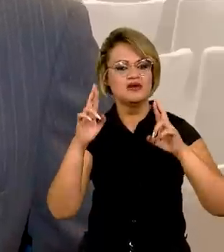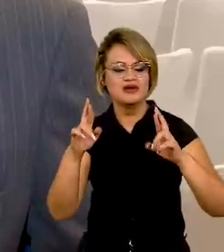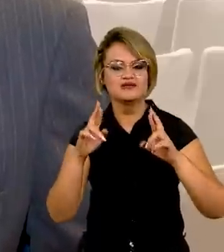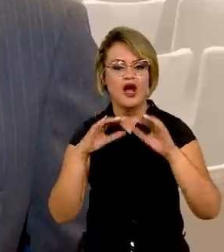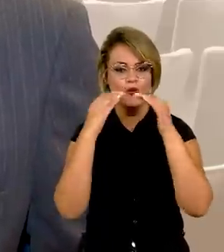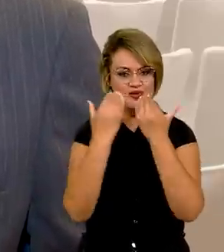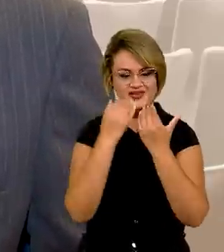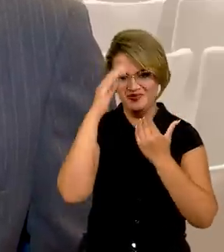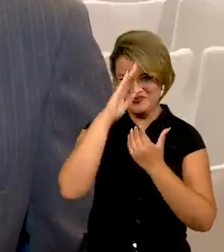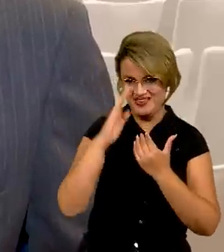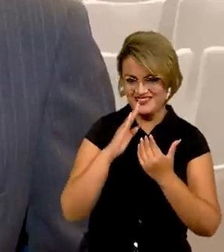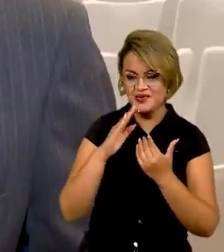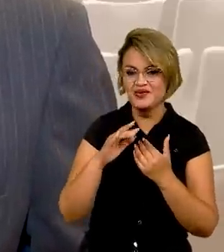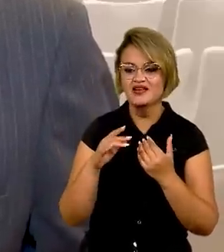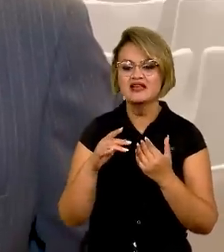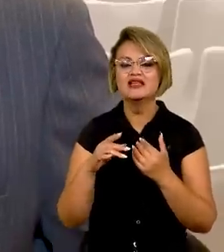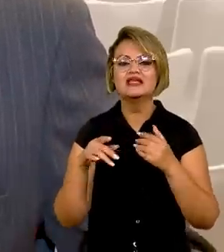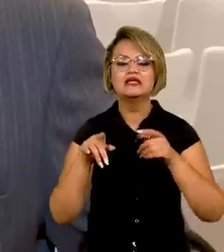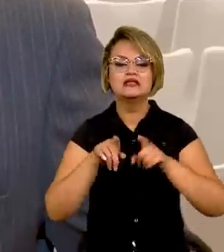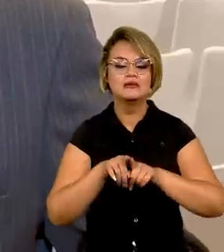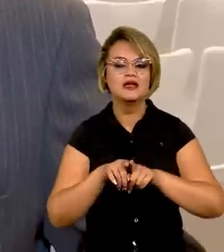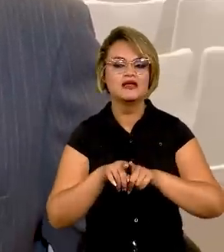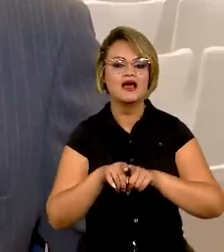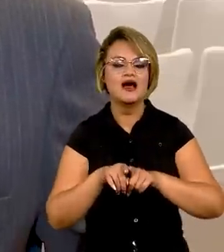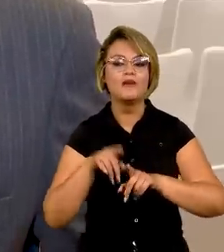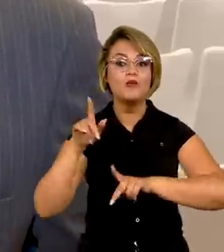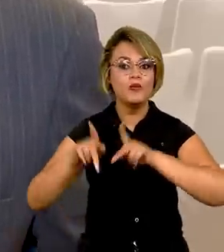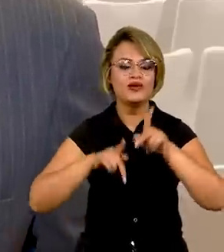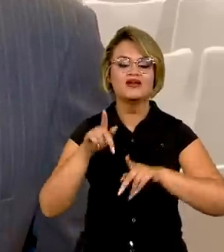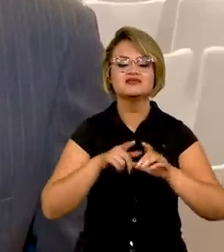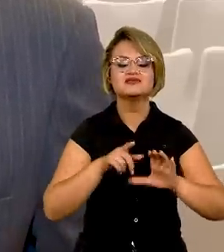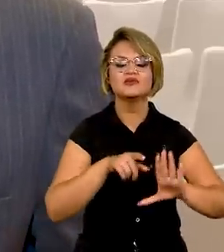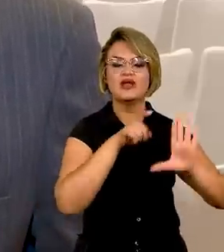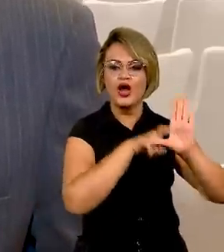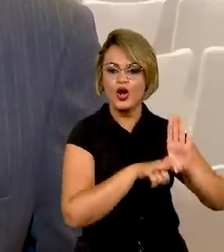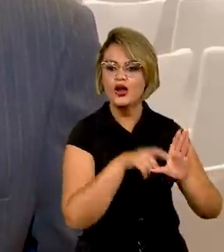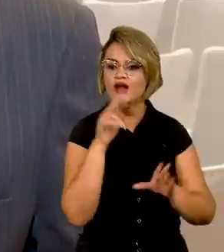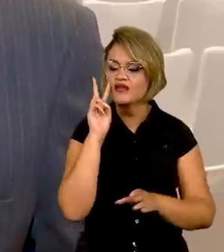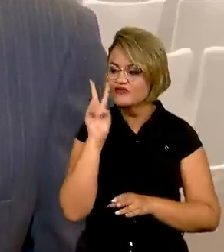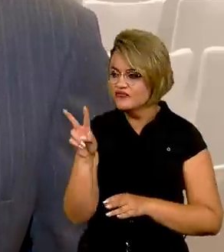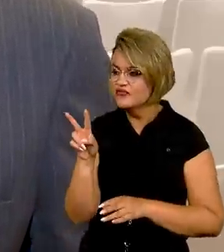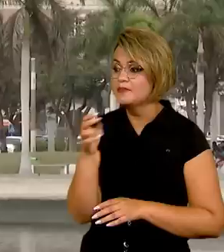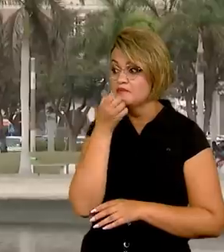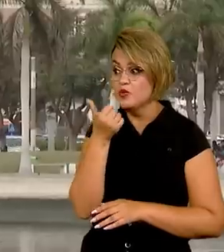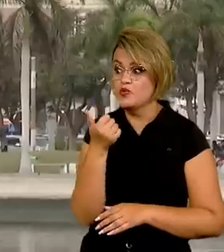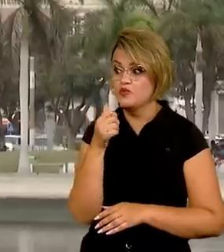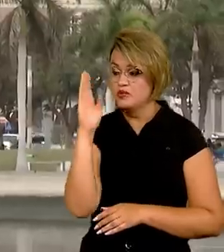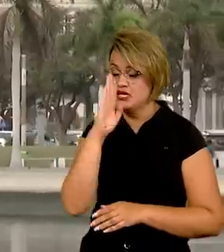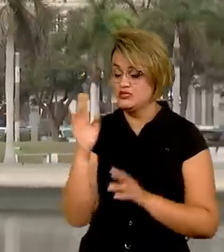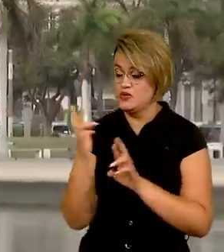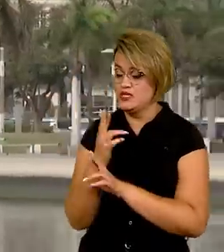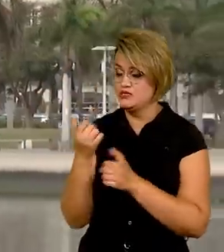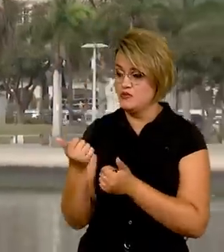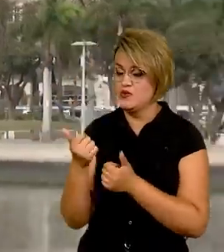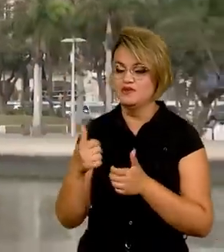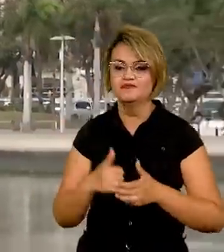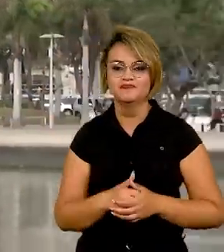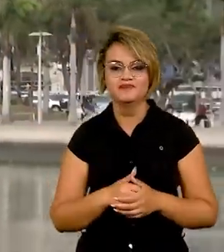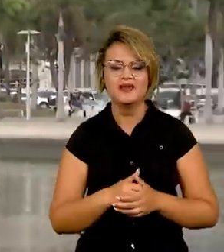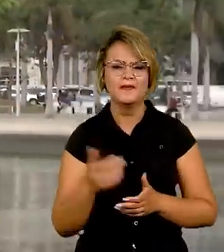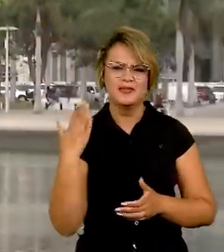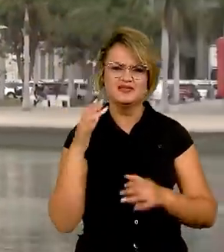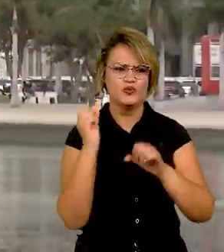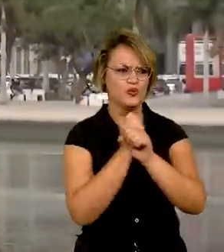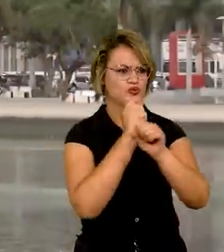comunidade brasileira, o povo angolano olha com muito bons olhos. Teve uma época das grandes obras